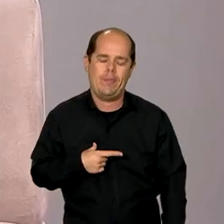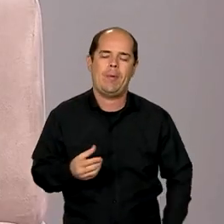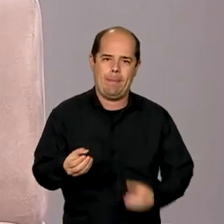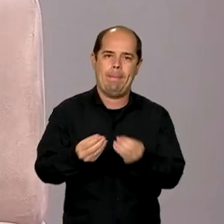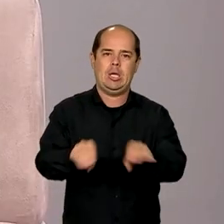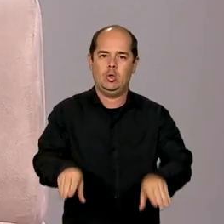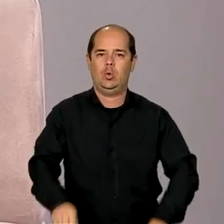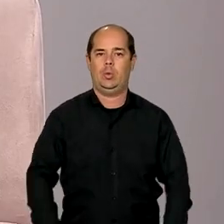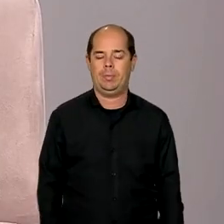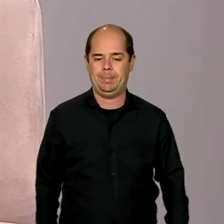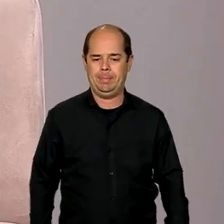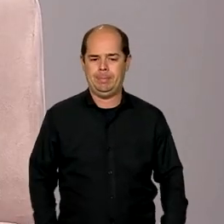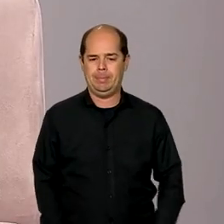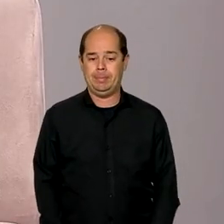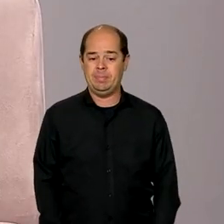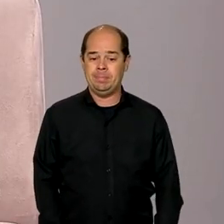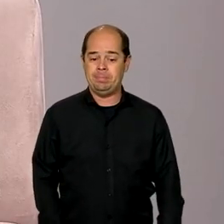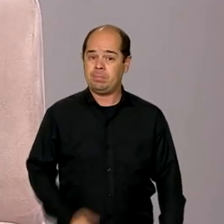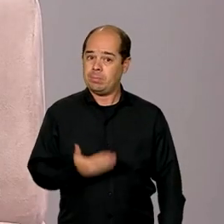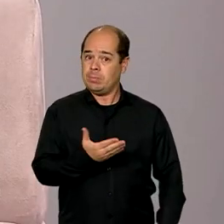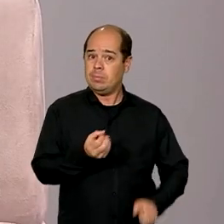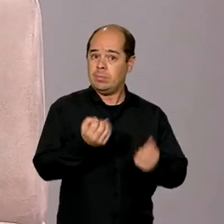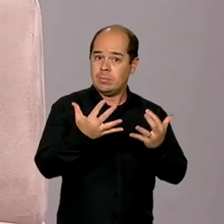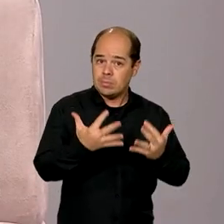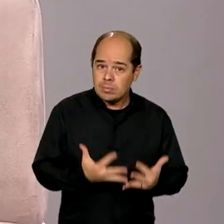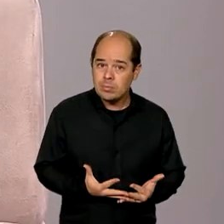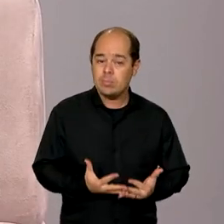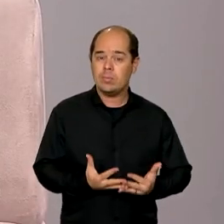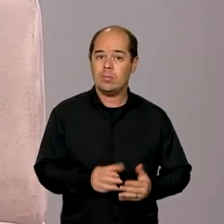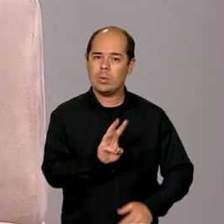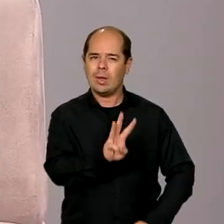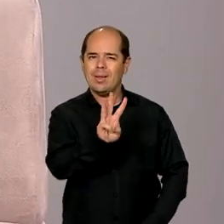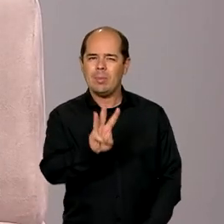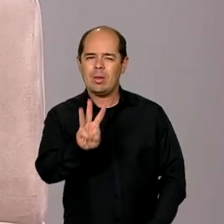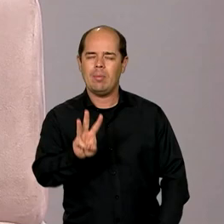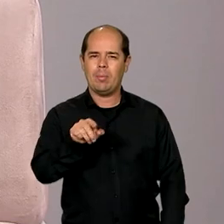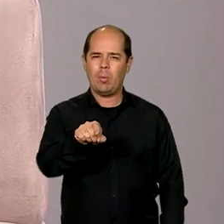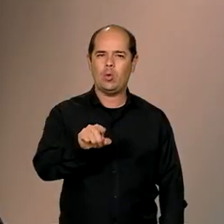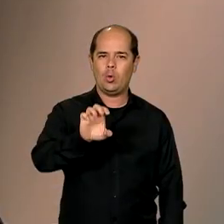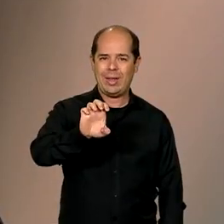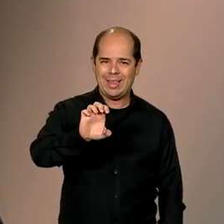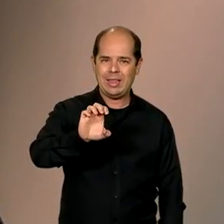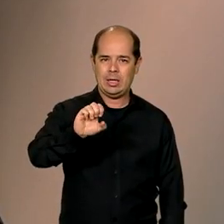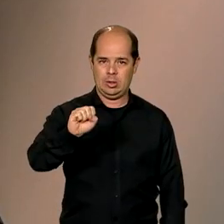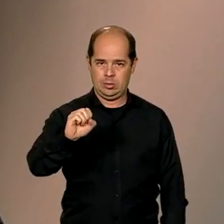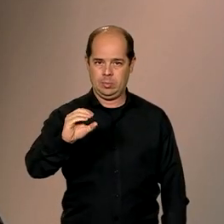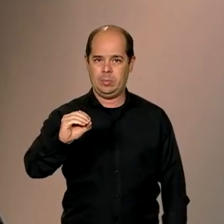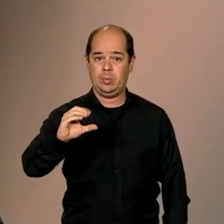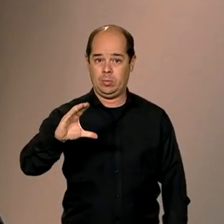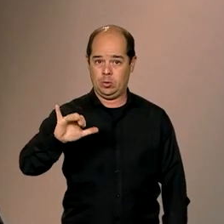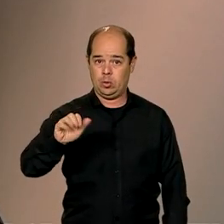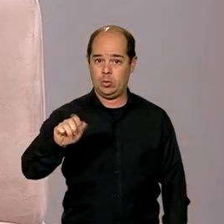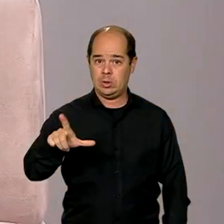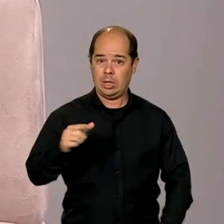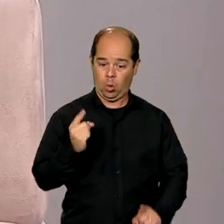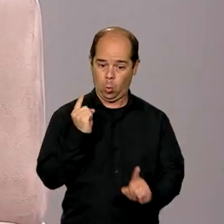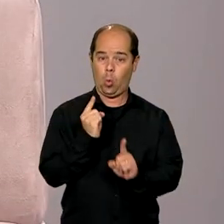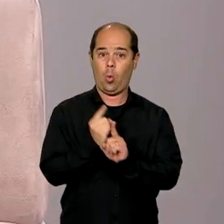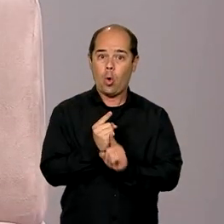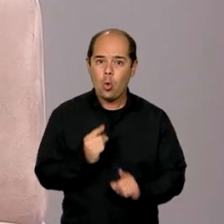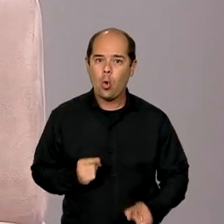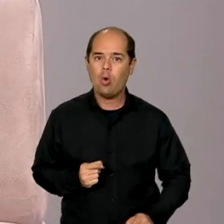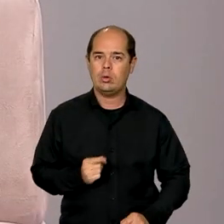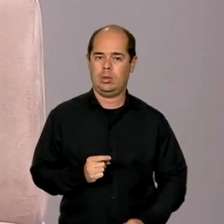mencionou aí o aproveitamento da logística e do ex-social para a identificação desses casos, né? Mas, além disso, existe o